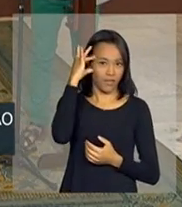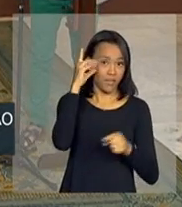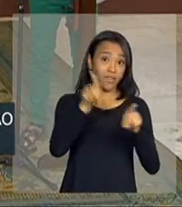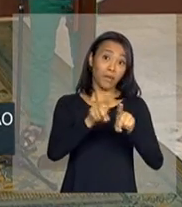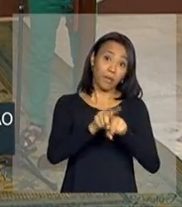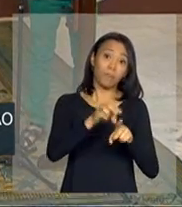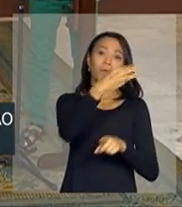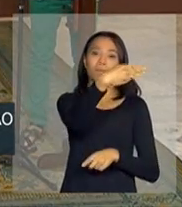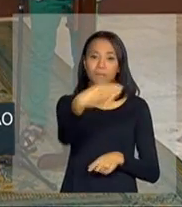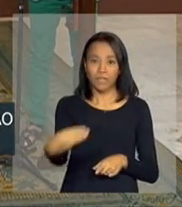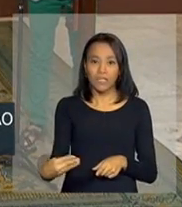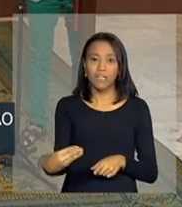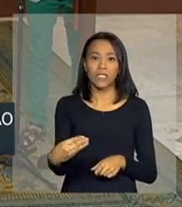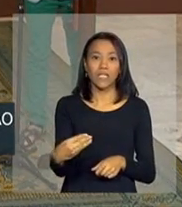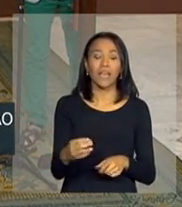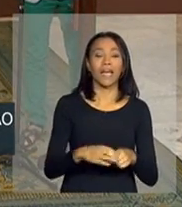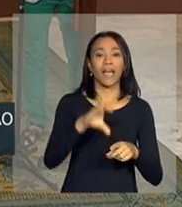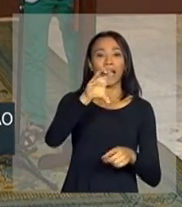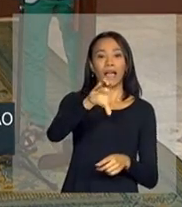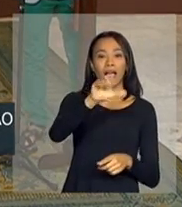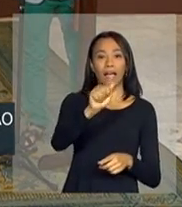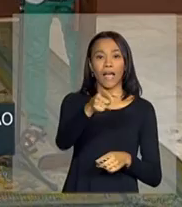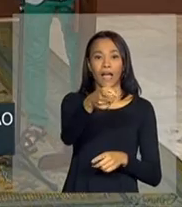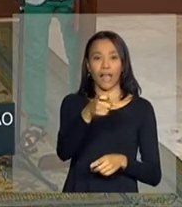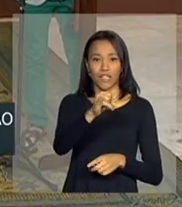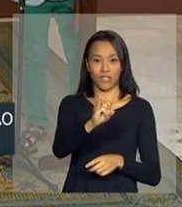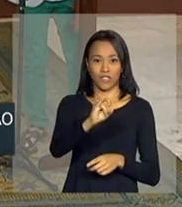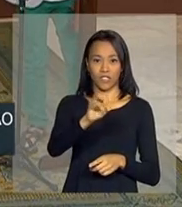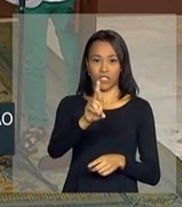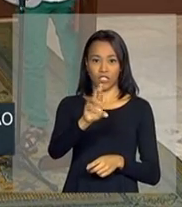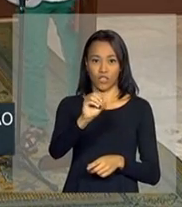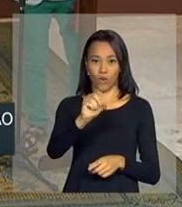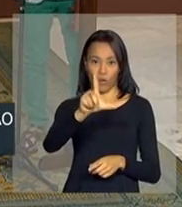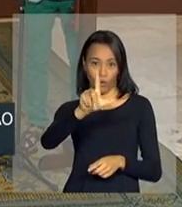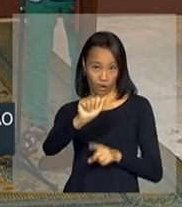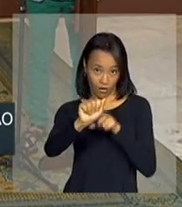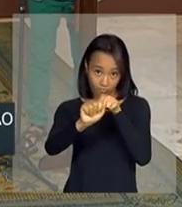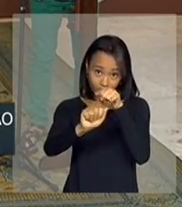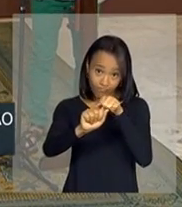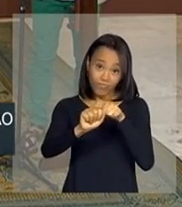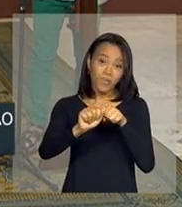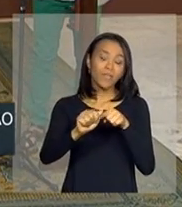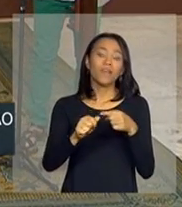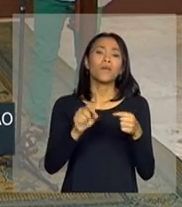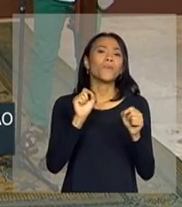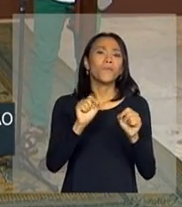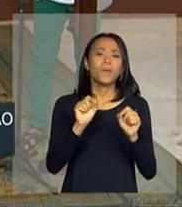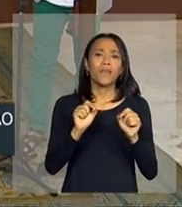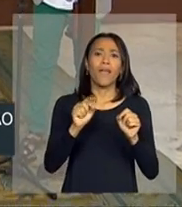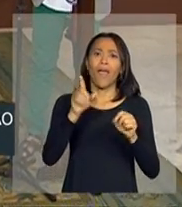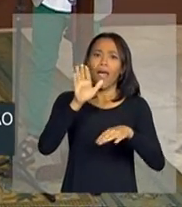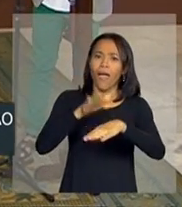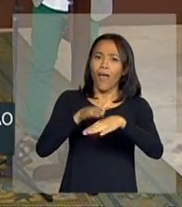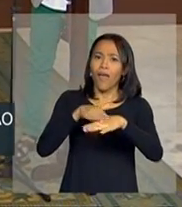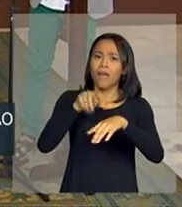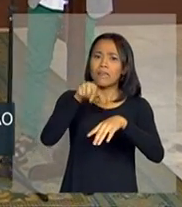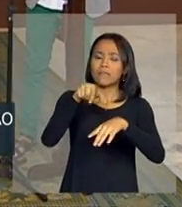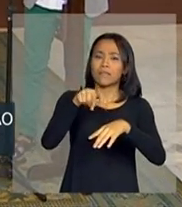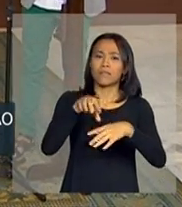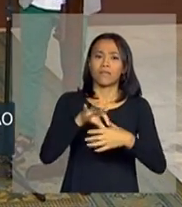ministra, a cachirola, que é um instrumento que tem sido liderado pelo